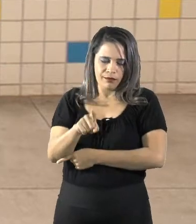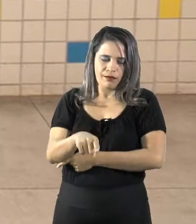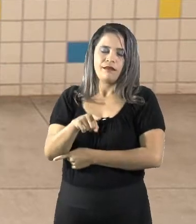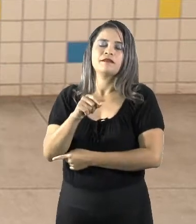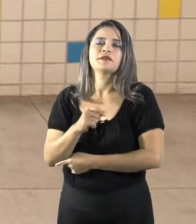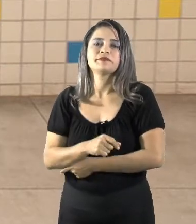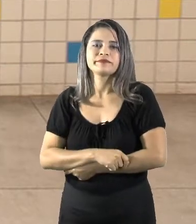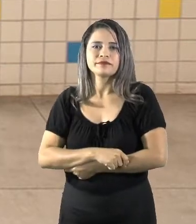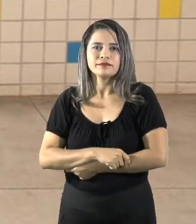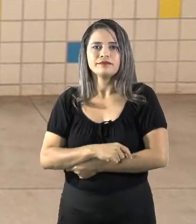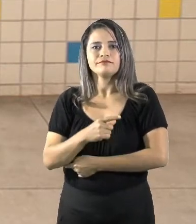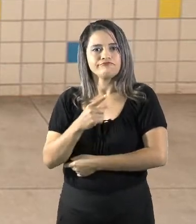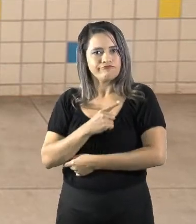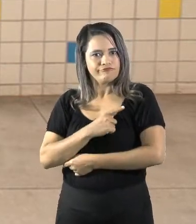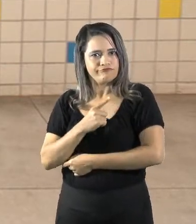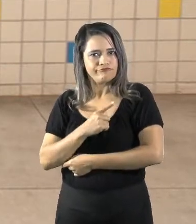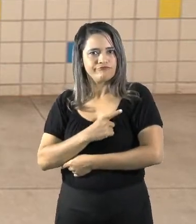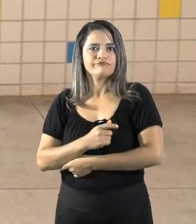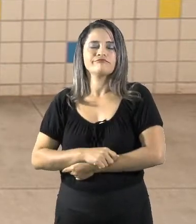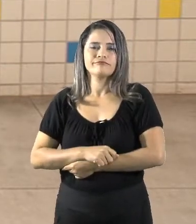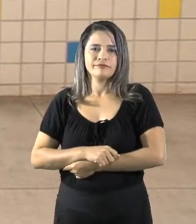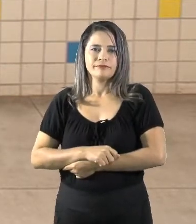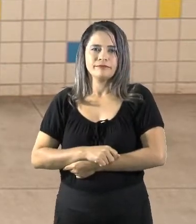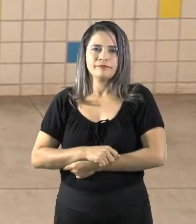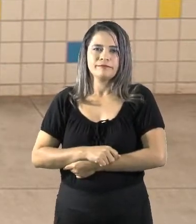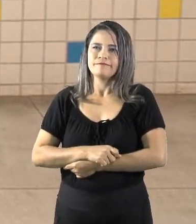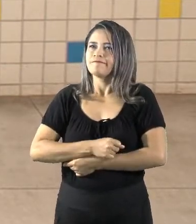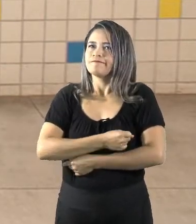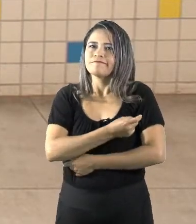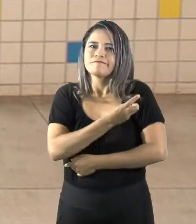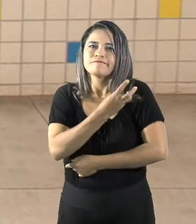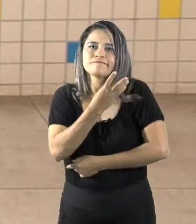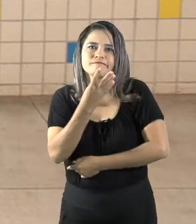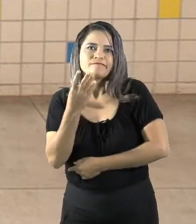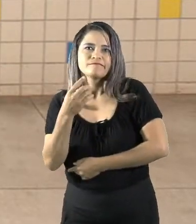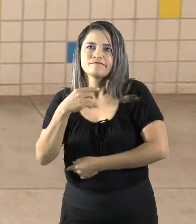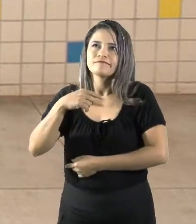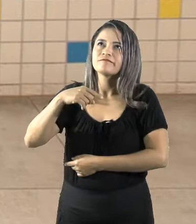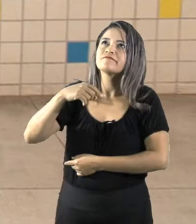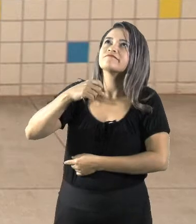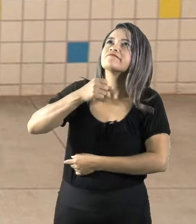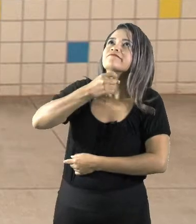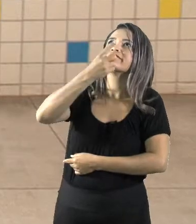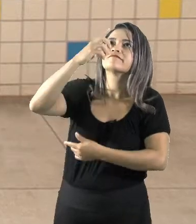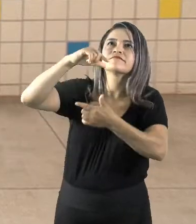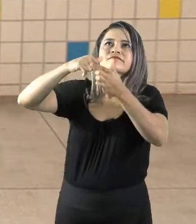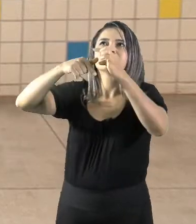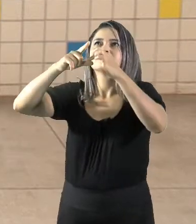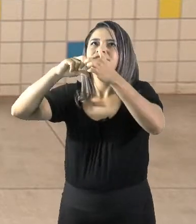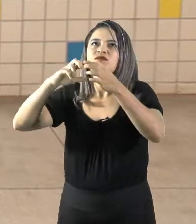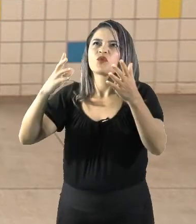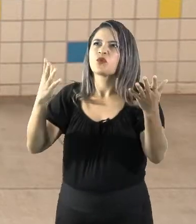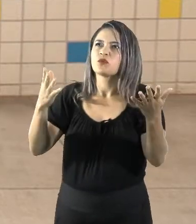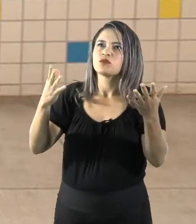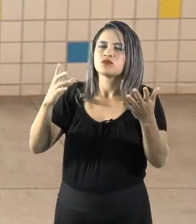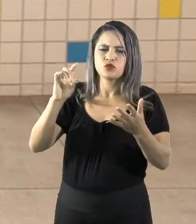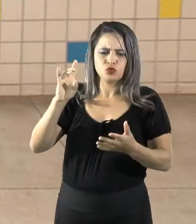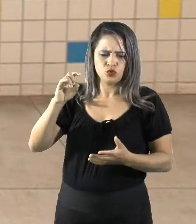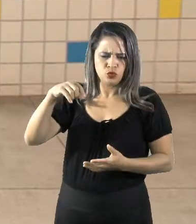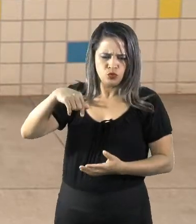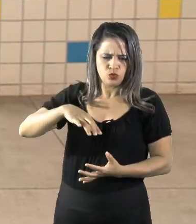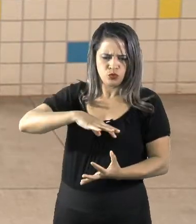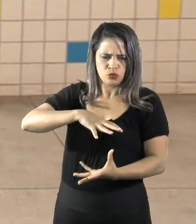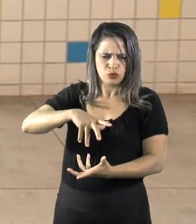curiosidade pela quantidade de ou não de estrelas. Opa, espera aí, será que é só o nosso planeta que